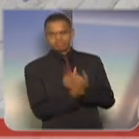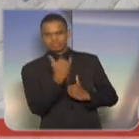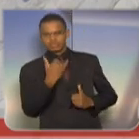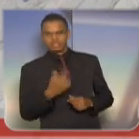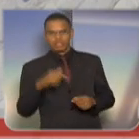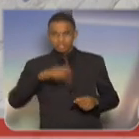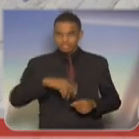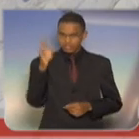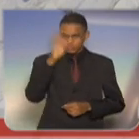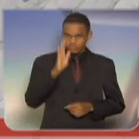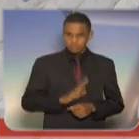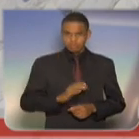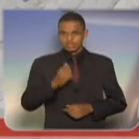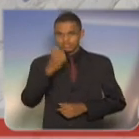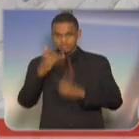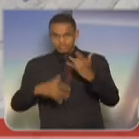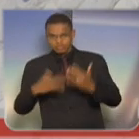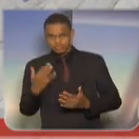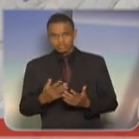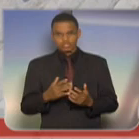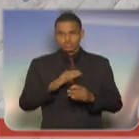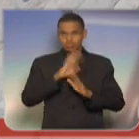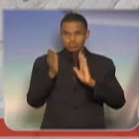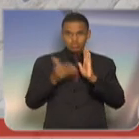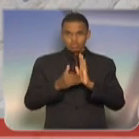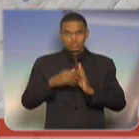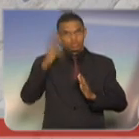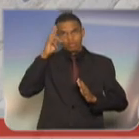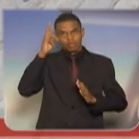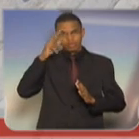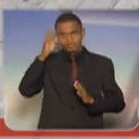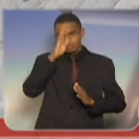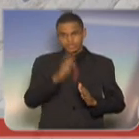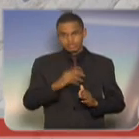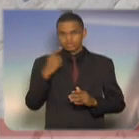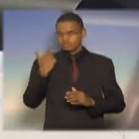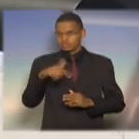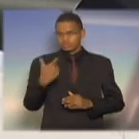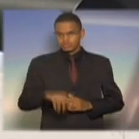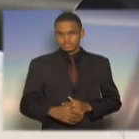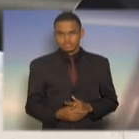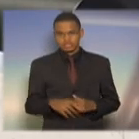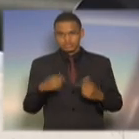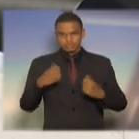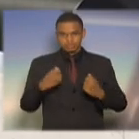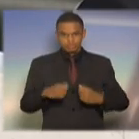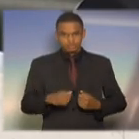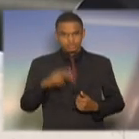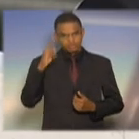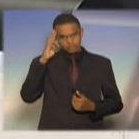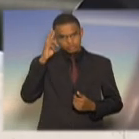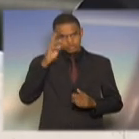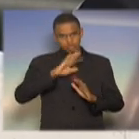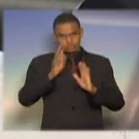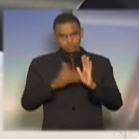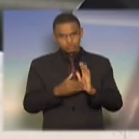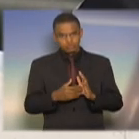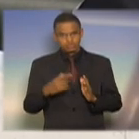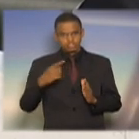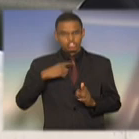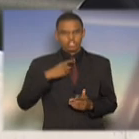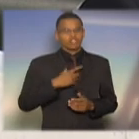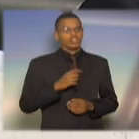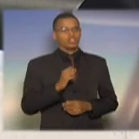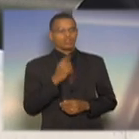está mal contada, porque ela é contada de um lado só. Eu acho que chegou a hora de contar os dois lados. Não concordo com nenhum tipo de violência, não concordo com